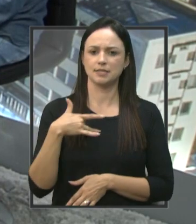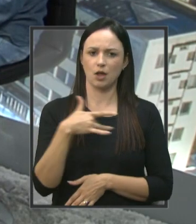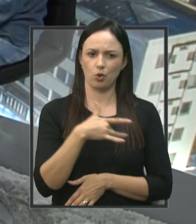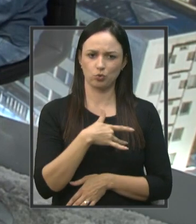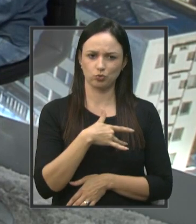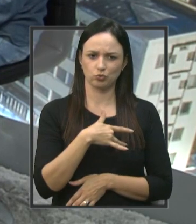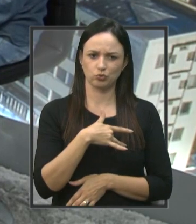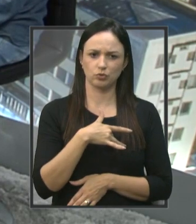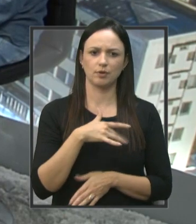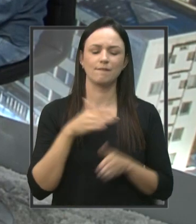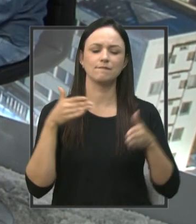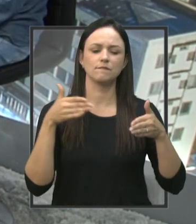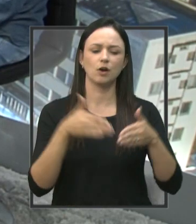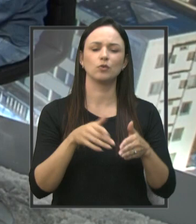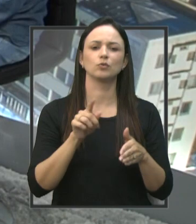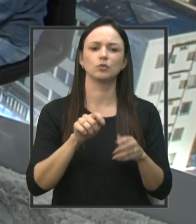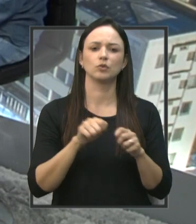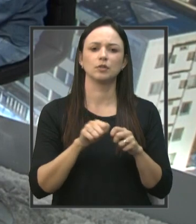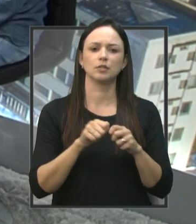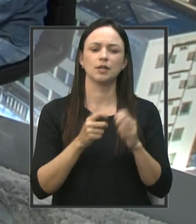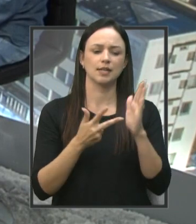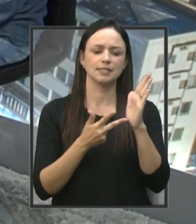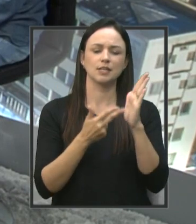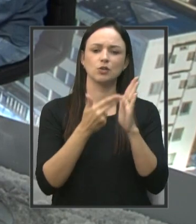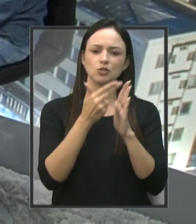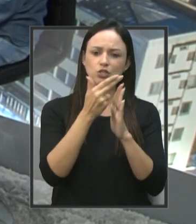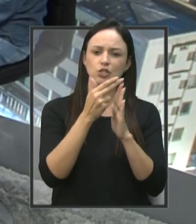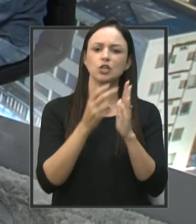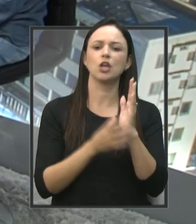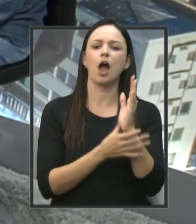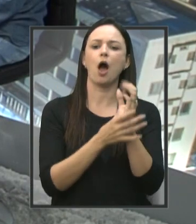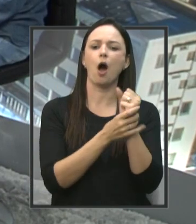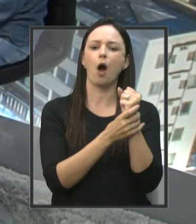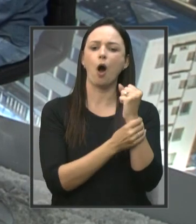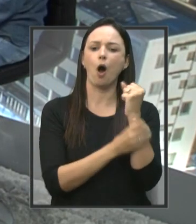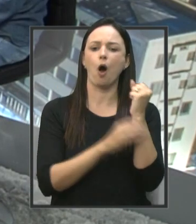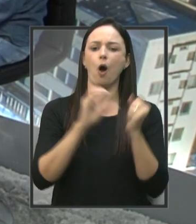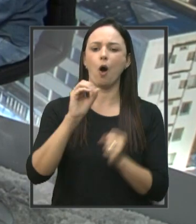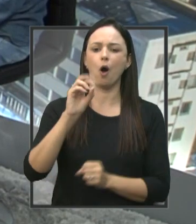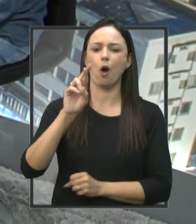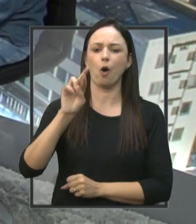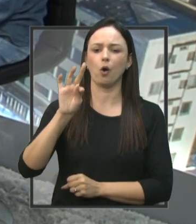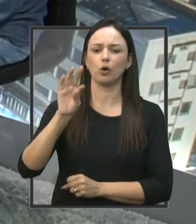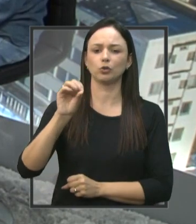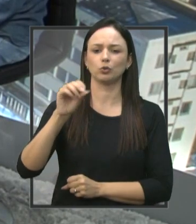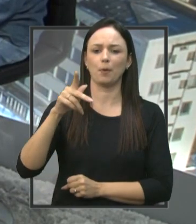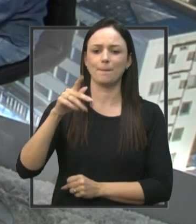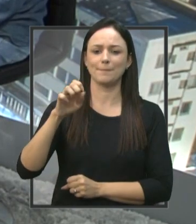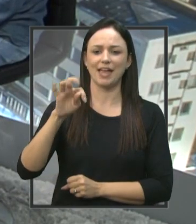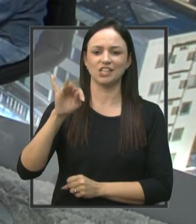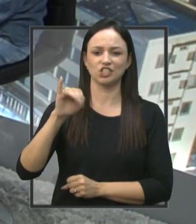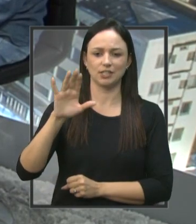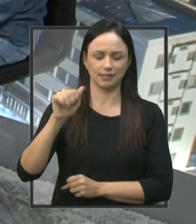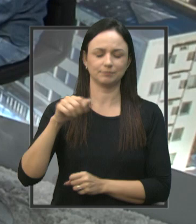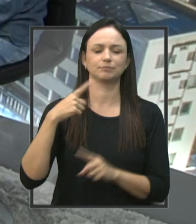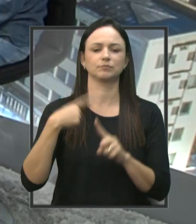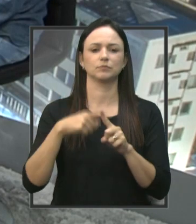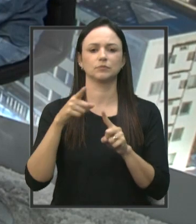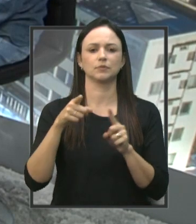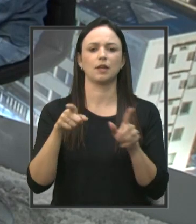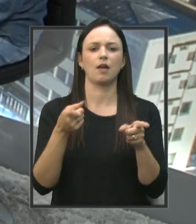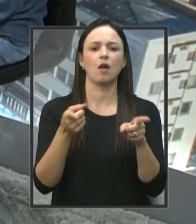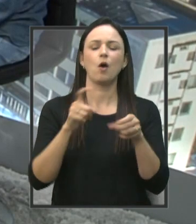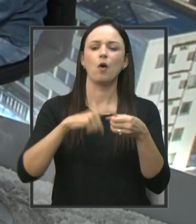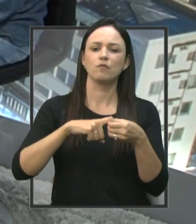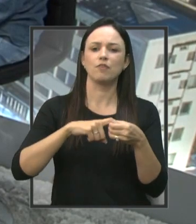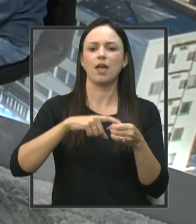Mais exclusivamente para a realização de cirurgias ortopédicas, um convênio que deve ser firmado entre a Prefeitura e a Santa Casa. Outros